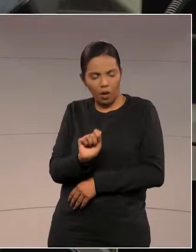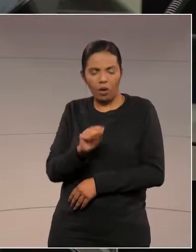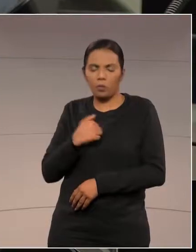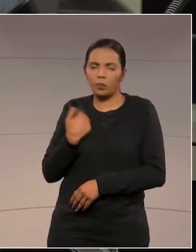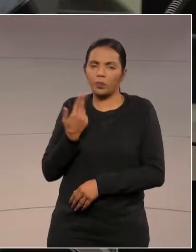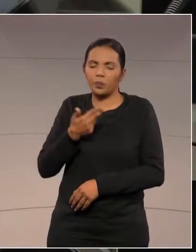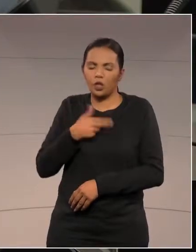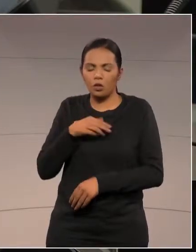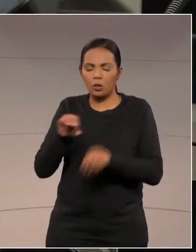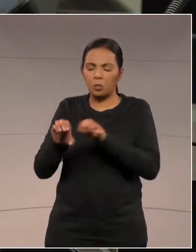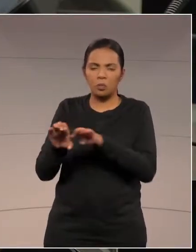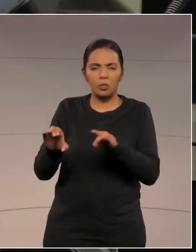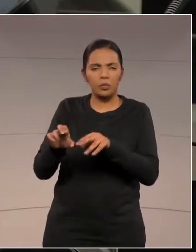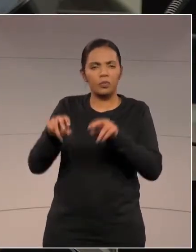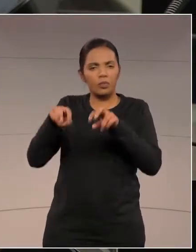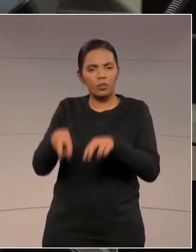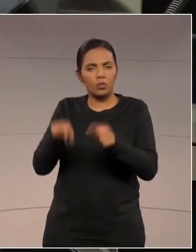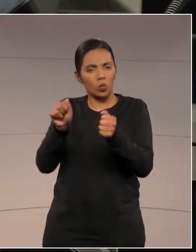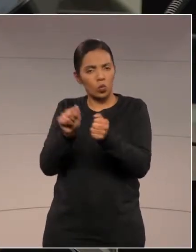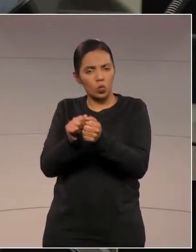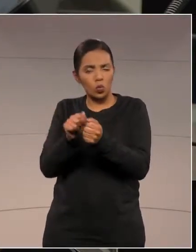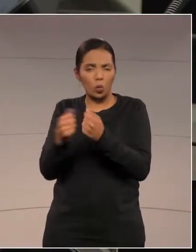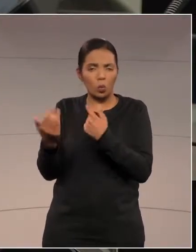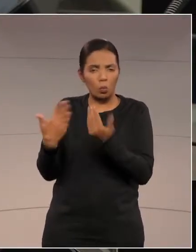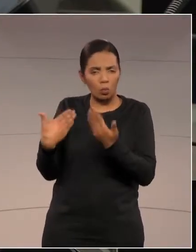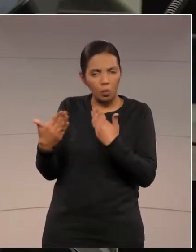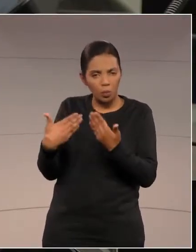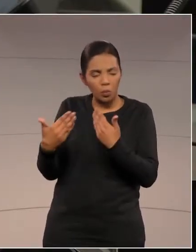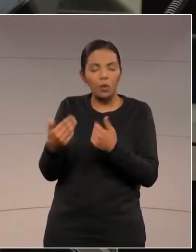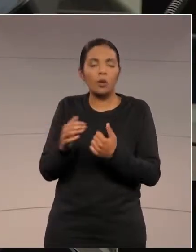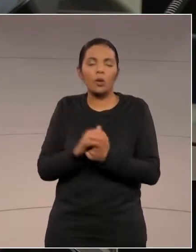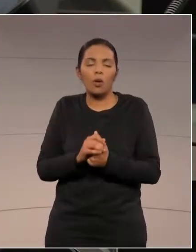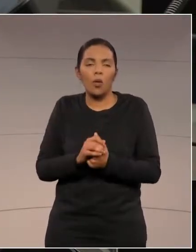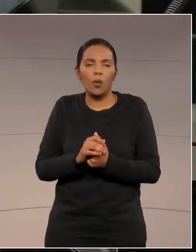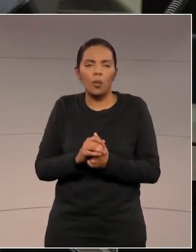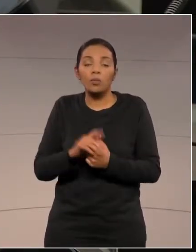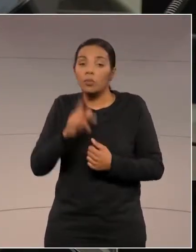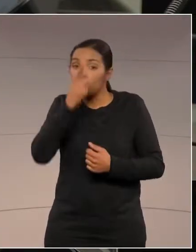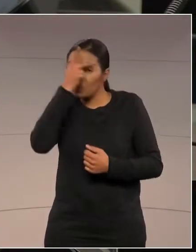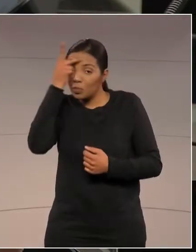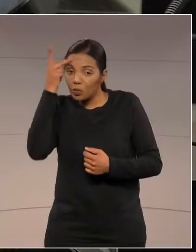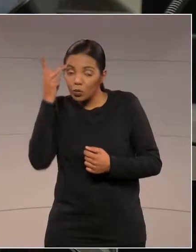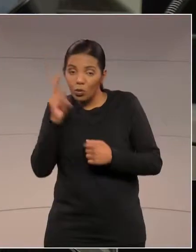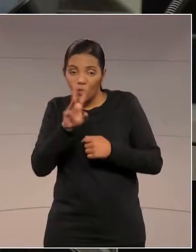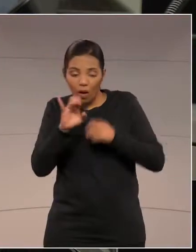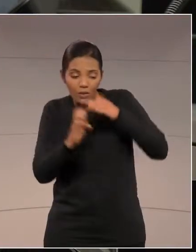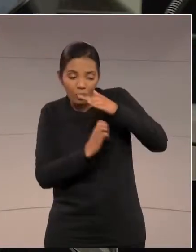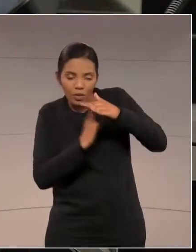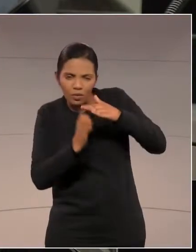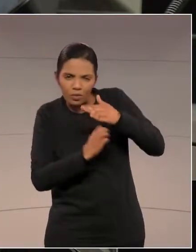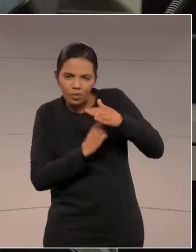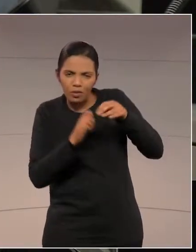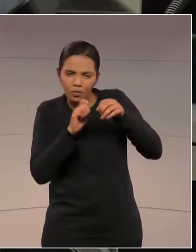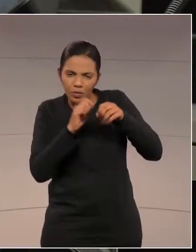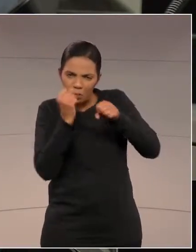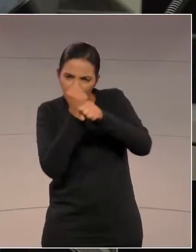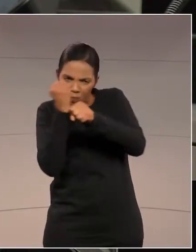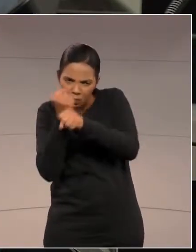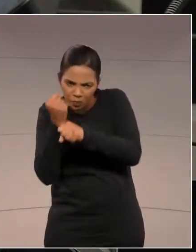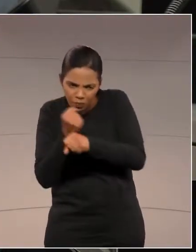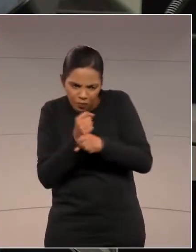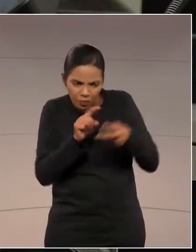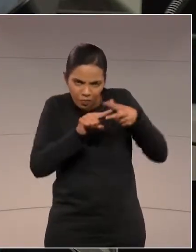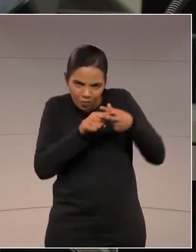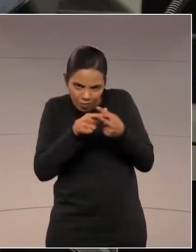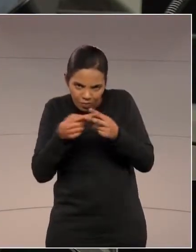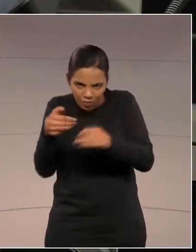excelência estava junto, e o empreiteiro que vai fazer essa obra e disse, olha,